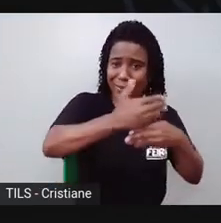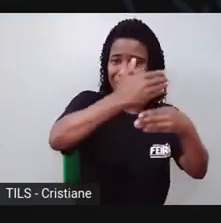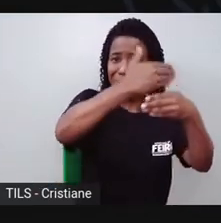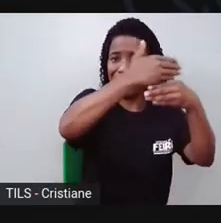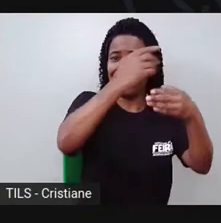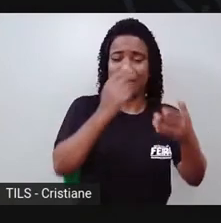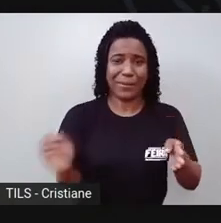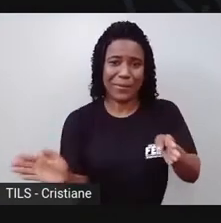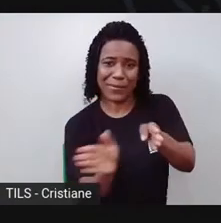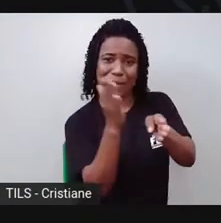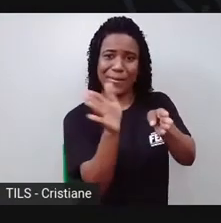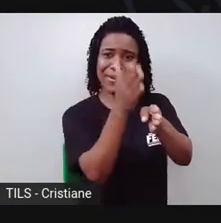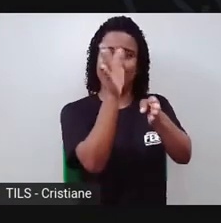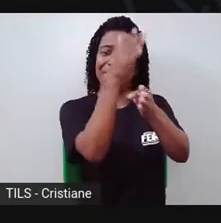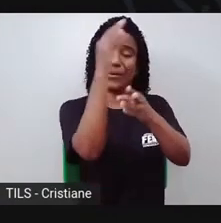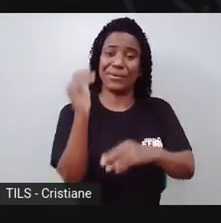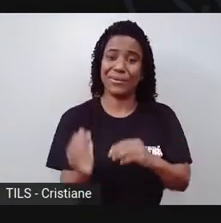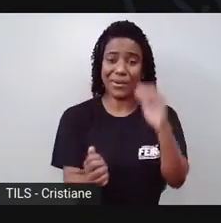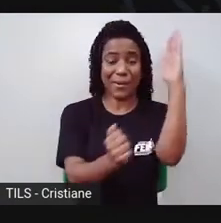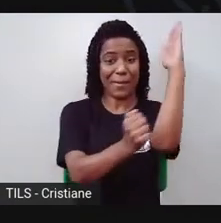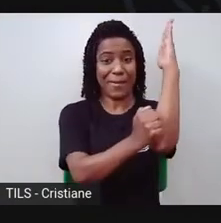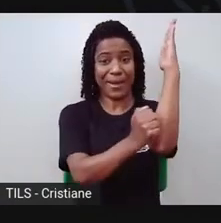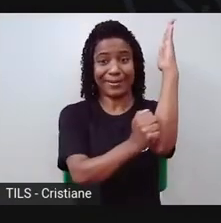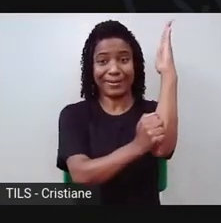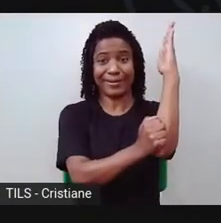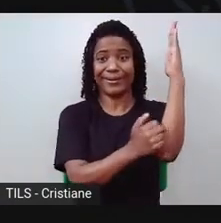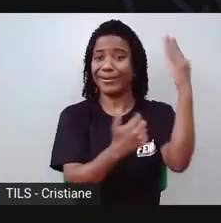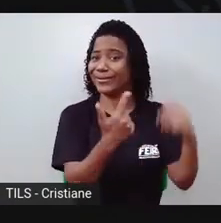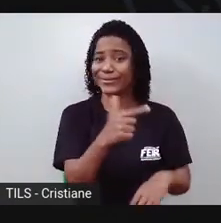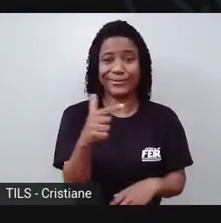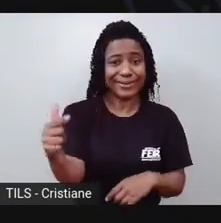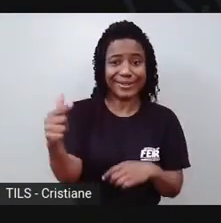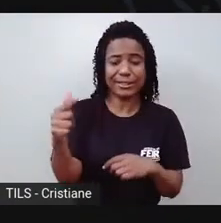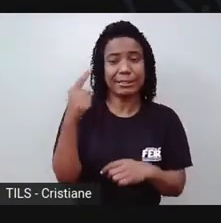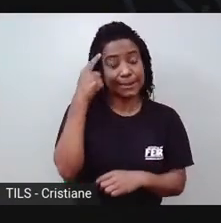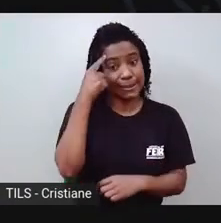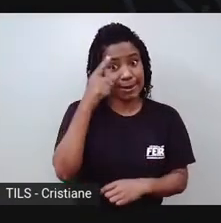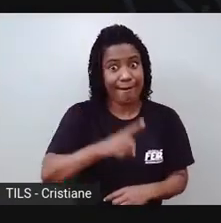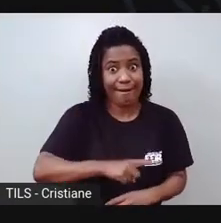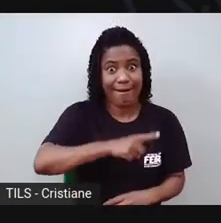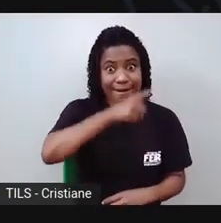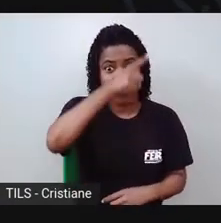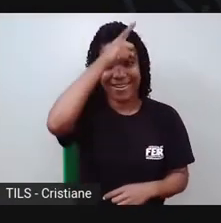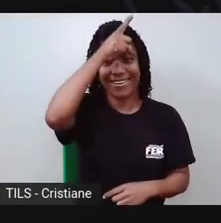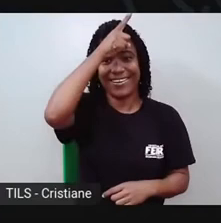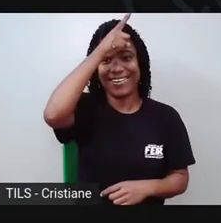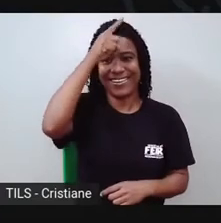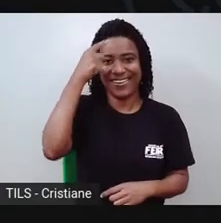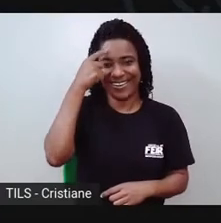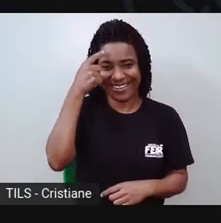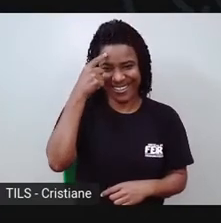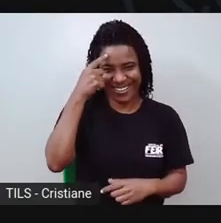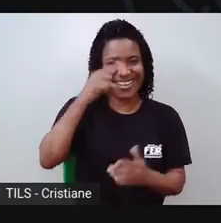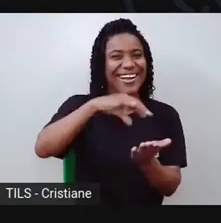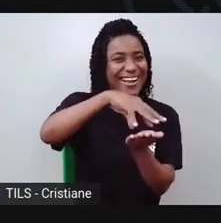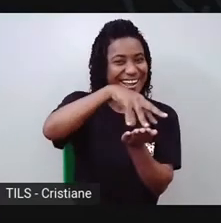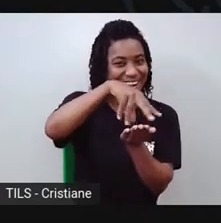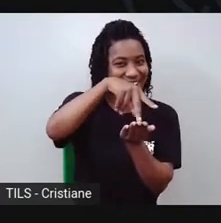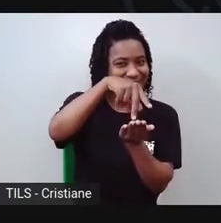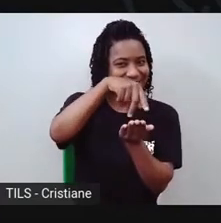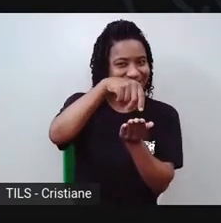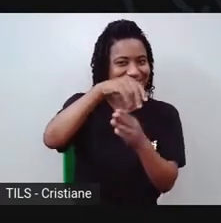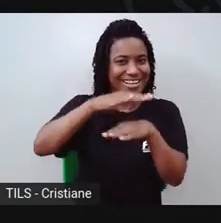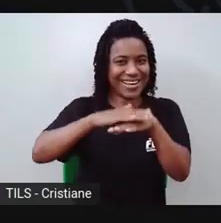bloco, madeira. Aí, ele tinha que inventar alguma coisa. Aí, também, já entrou a arte, que o homem